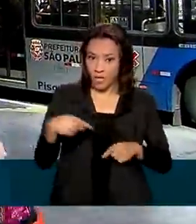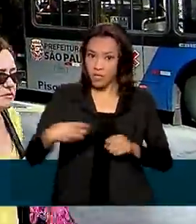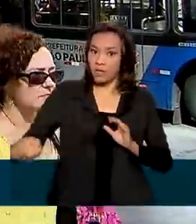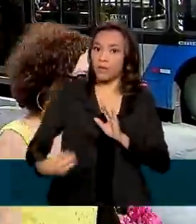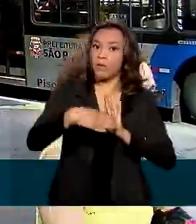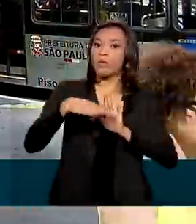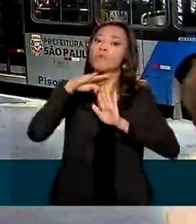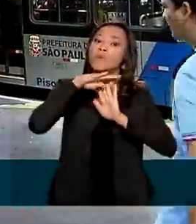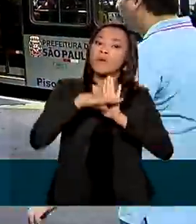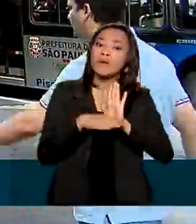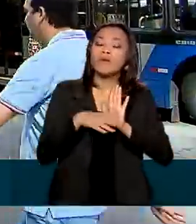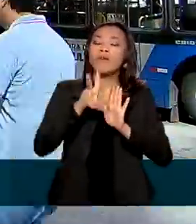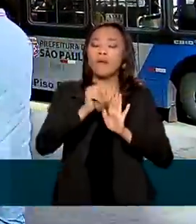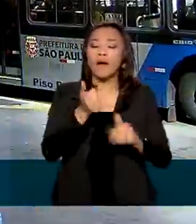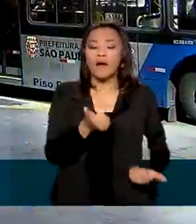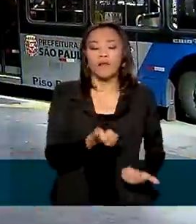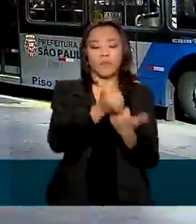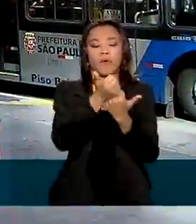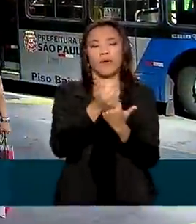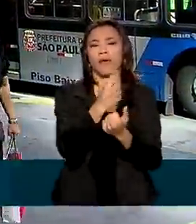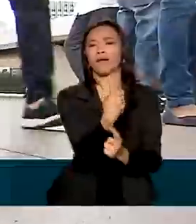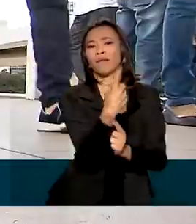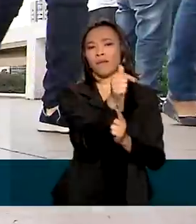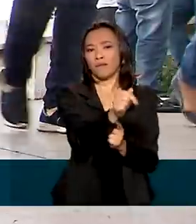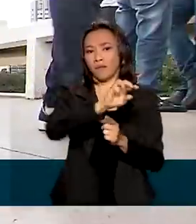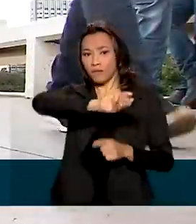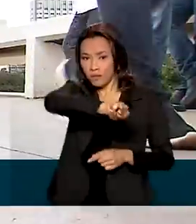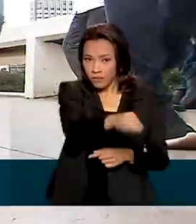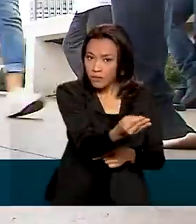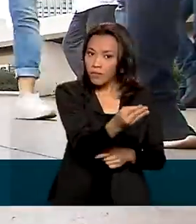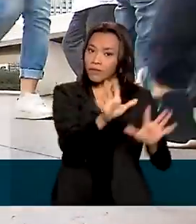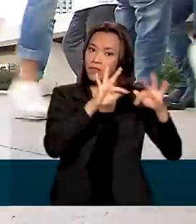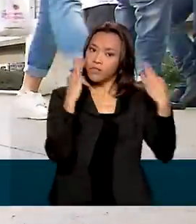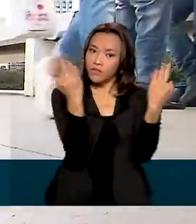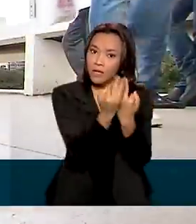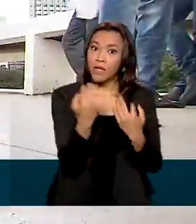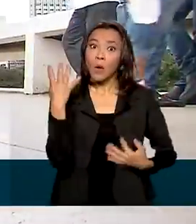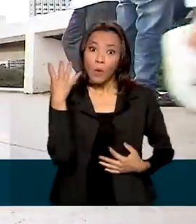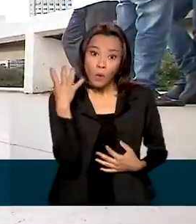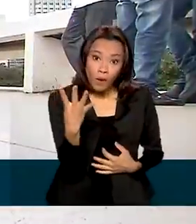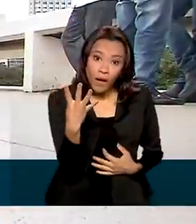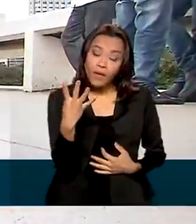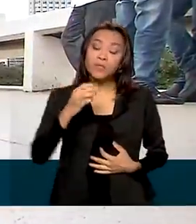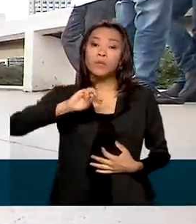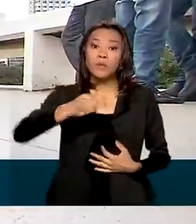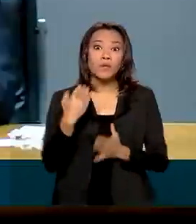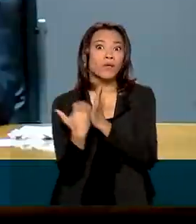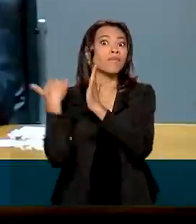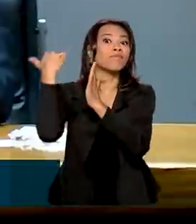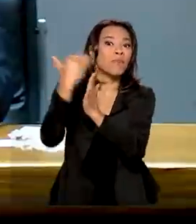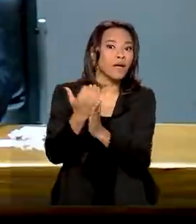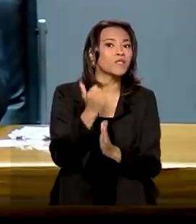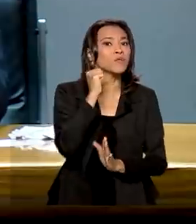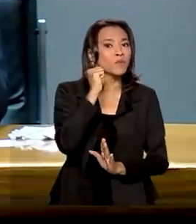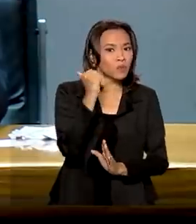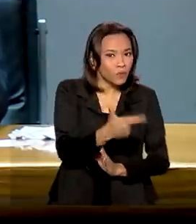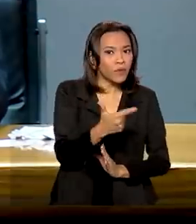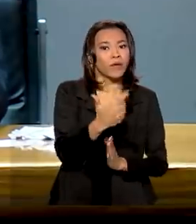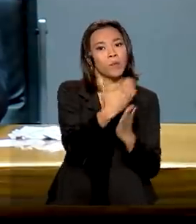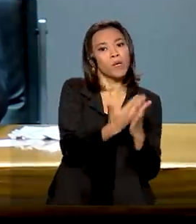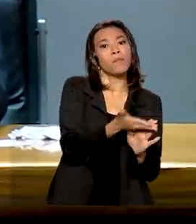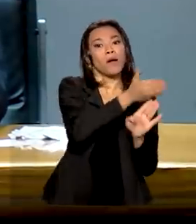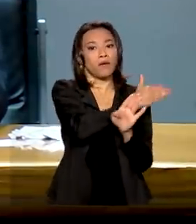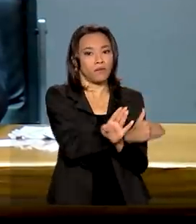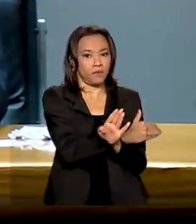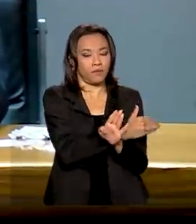atender a cerca de 17 milhões de famílias, 4 milhões a mais do que o Bolsa Família. Nós íamos dar o dinheiro para a